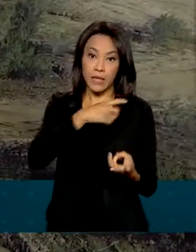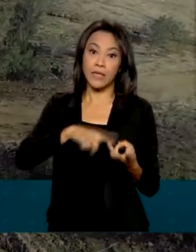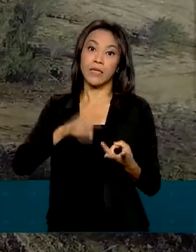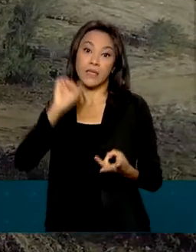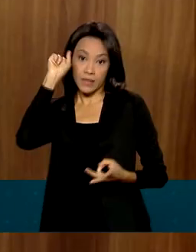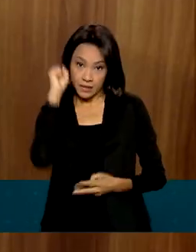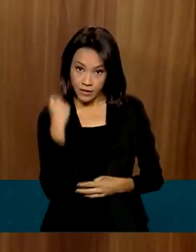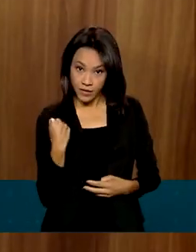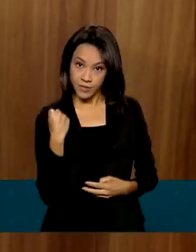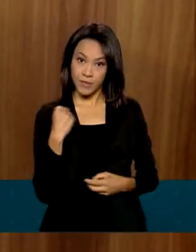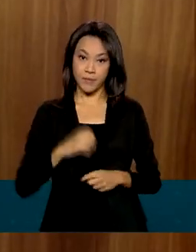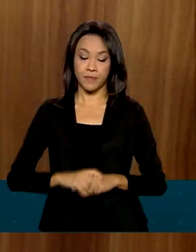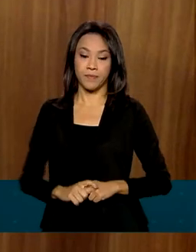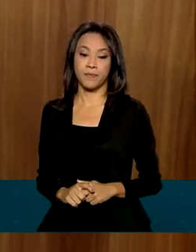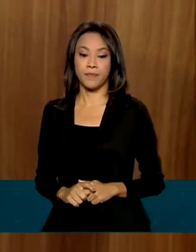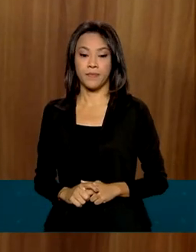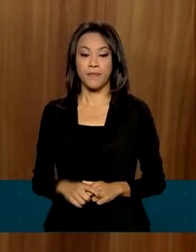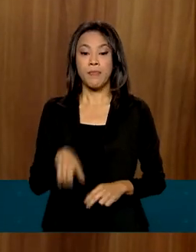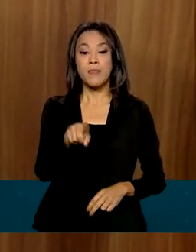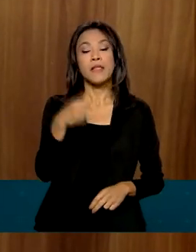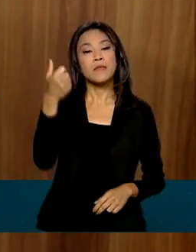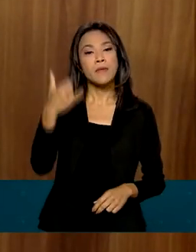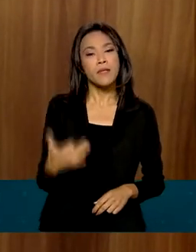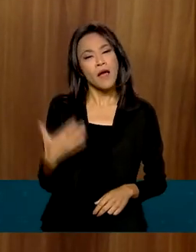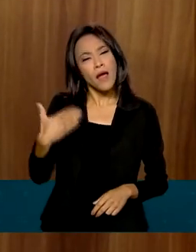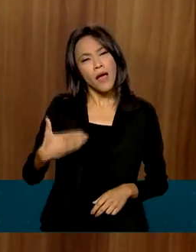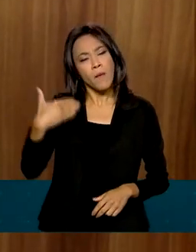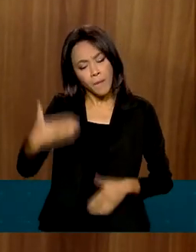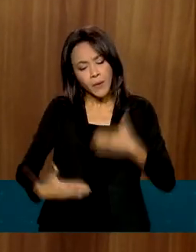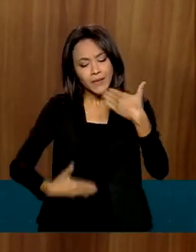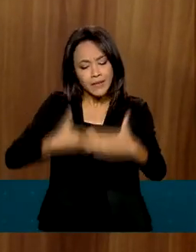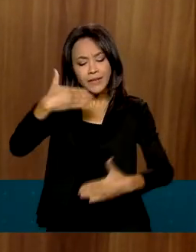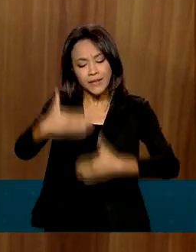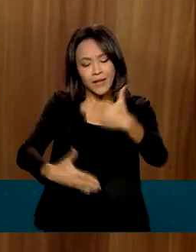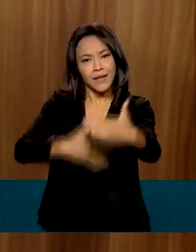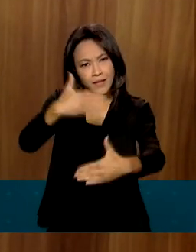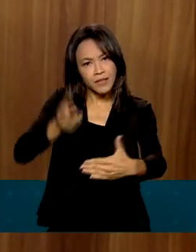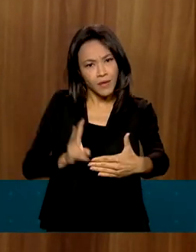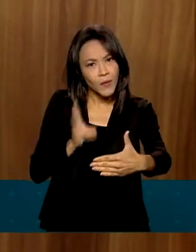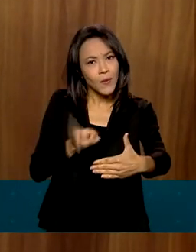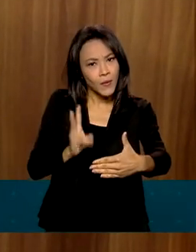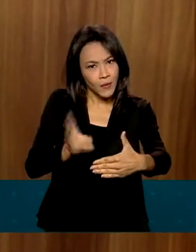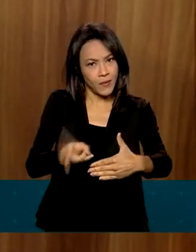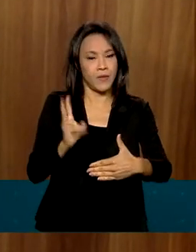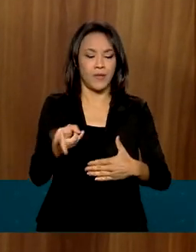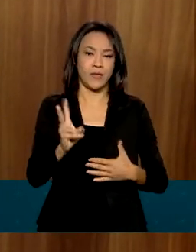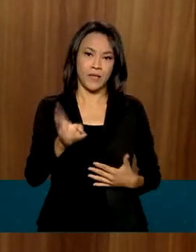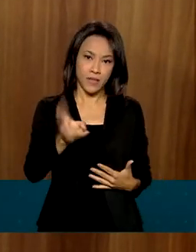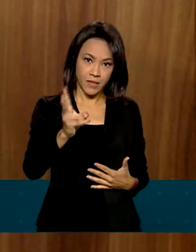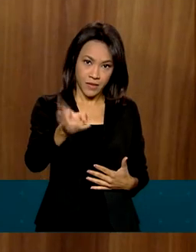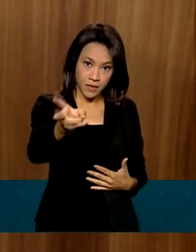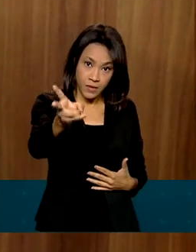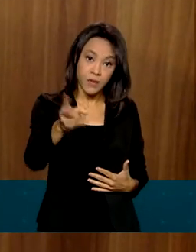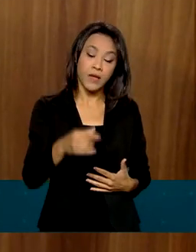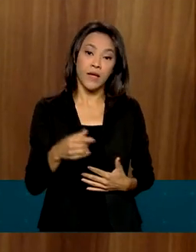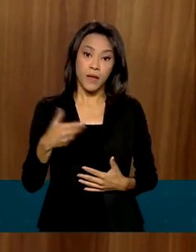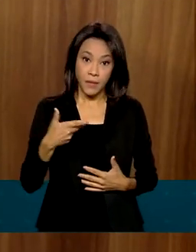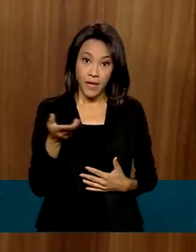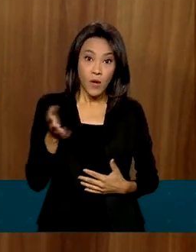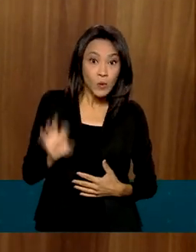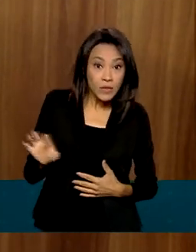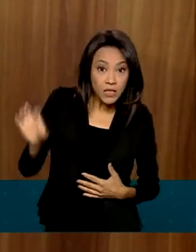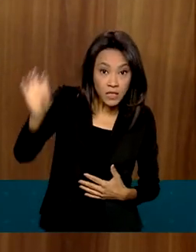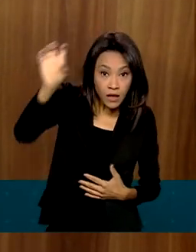Sergipe. É o início de um processo irreversível, porque a partir desse momento, aqueles estados